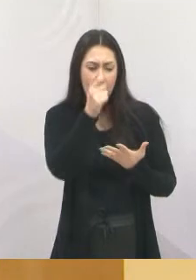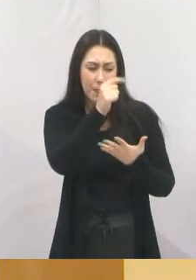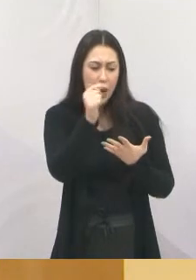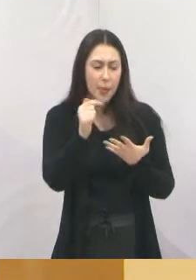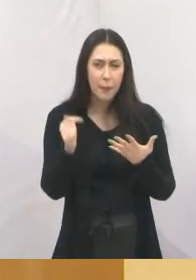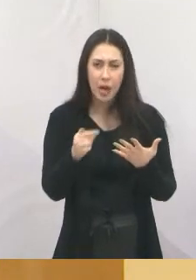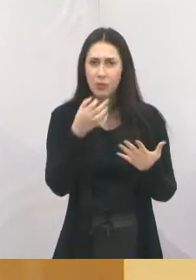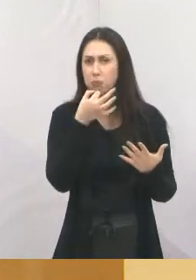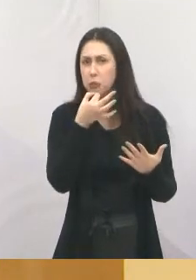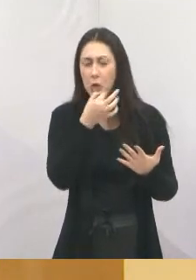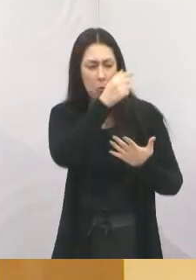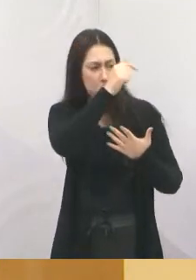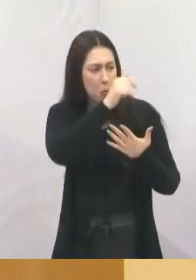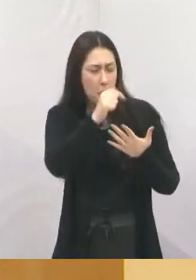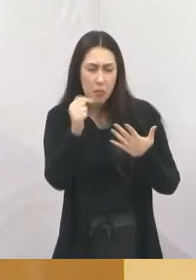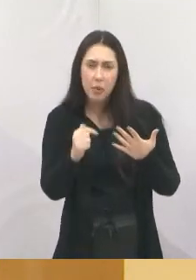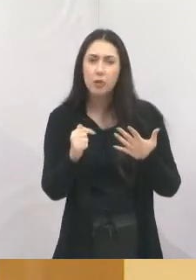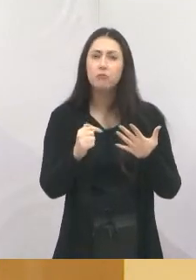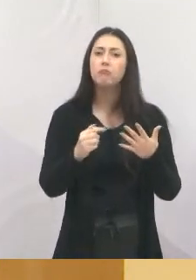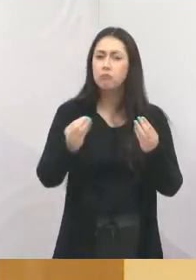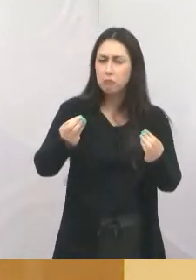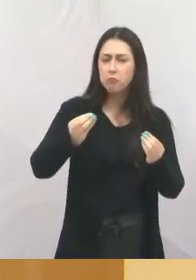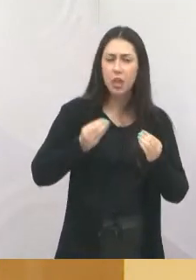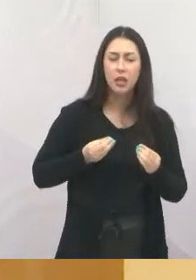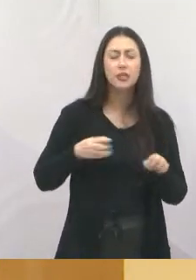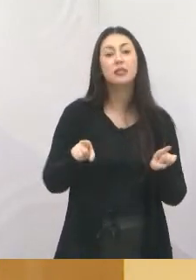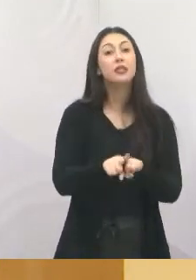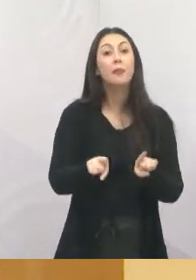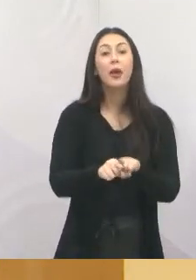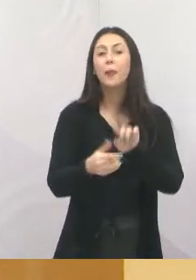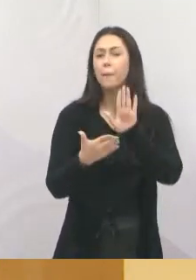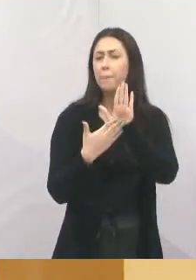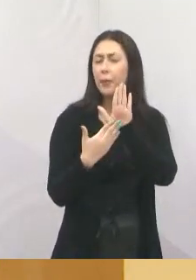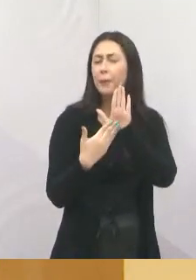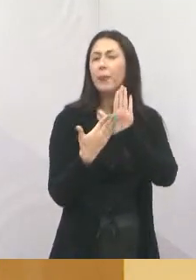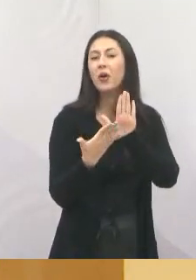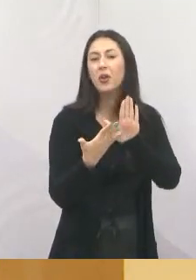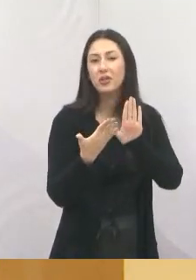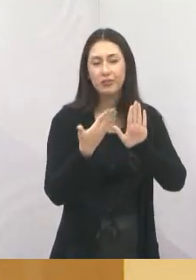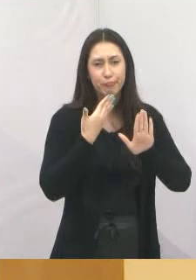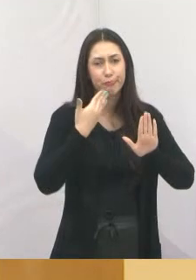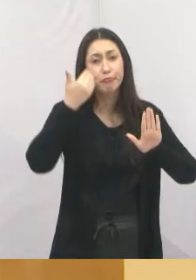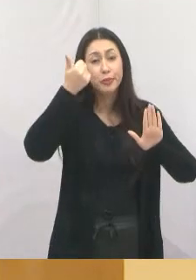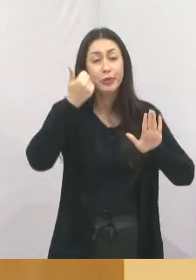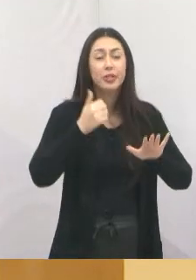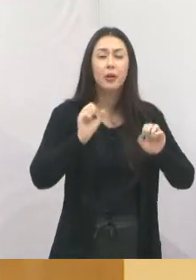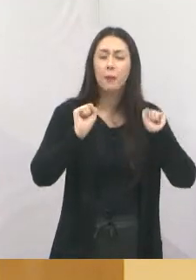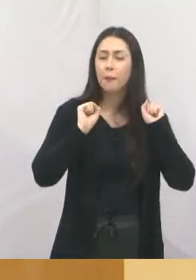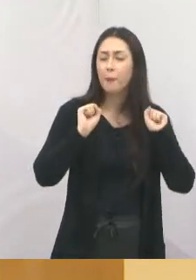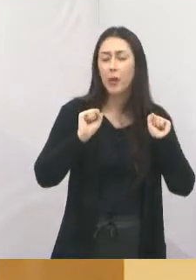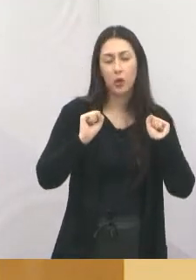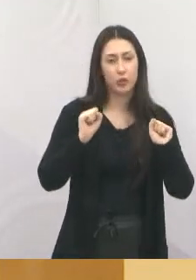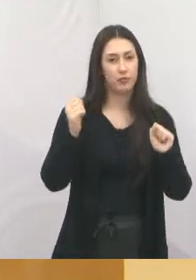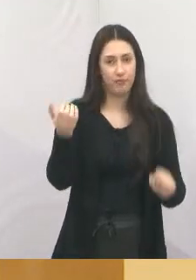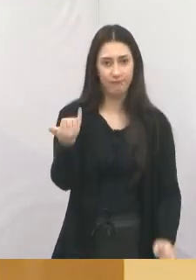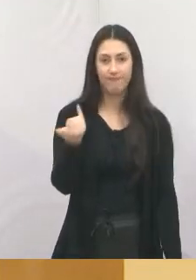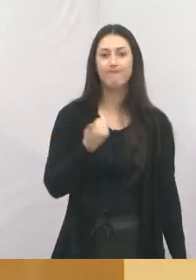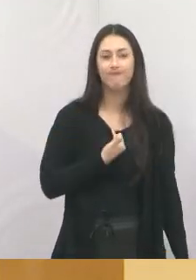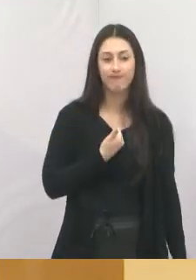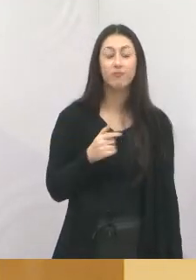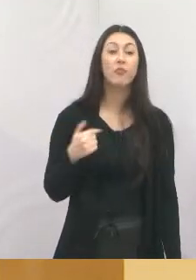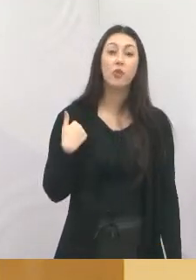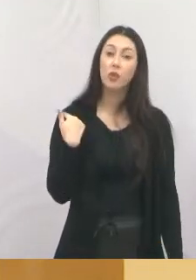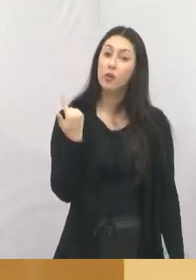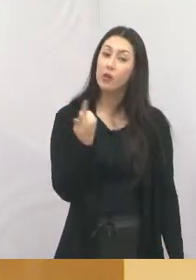reivindicações, também suas propostas de melhoria para o setor público. Nós estamos aqui num